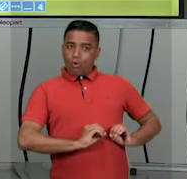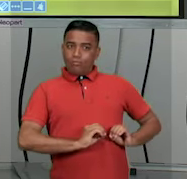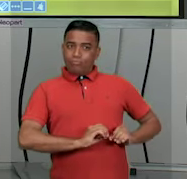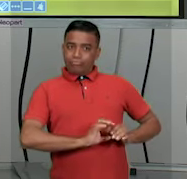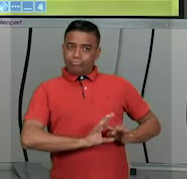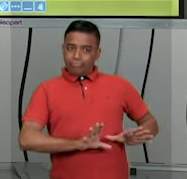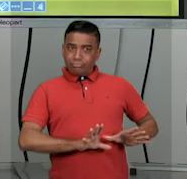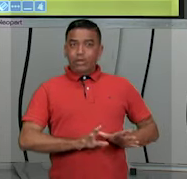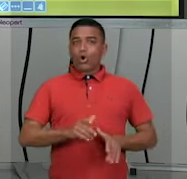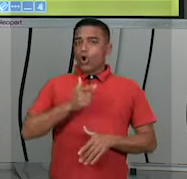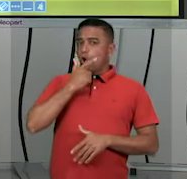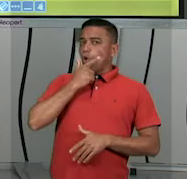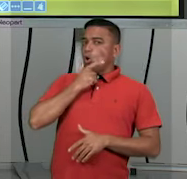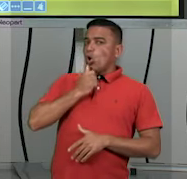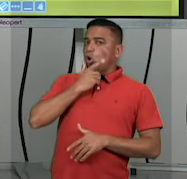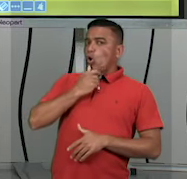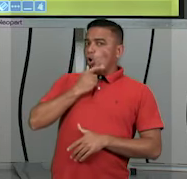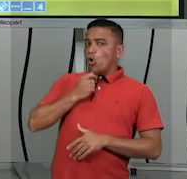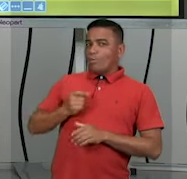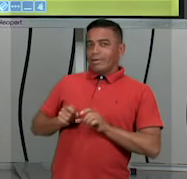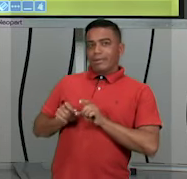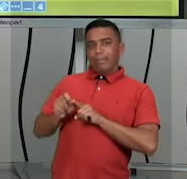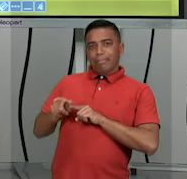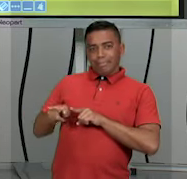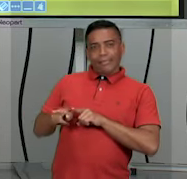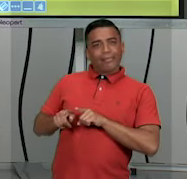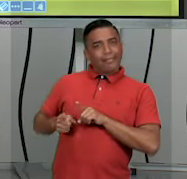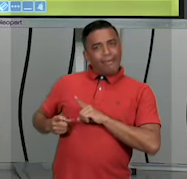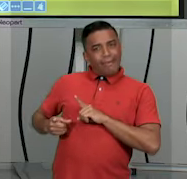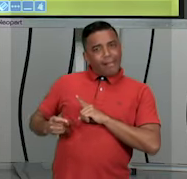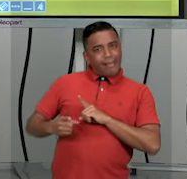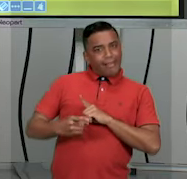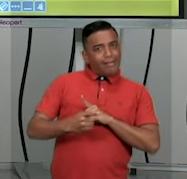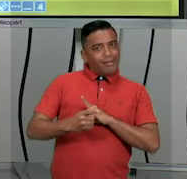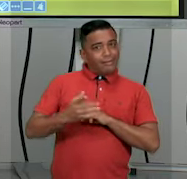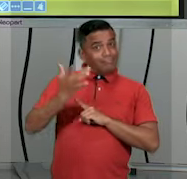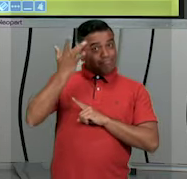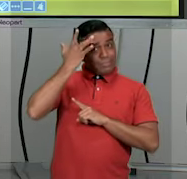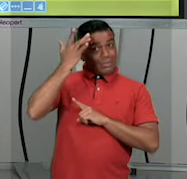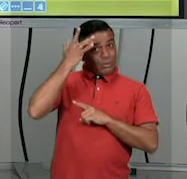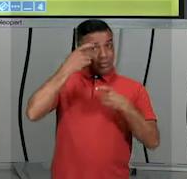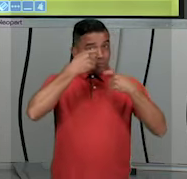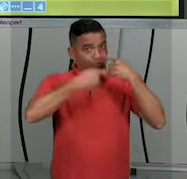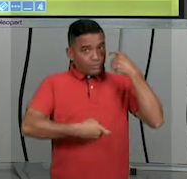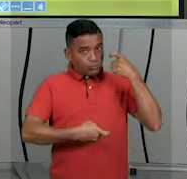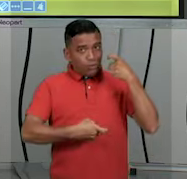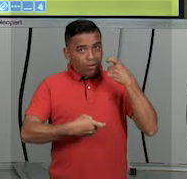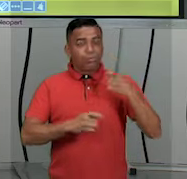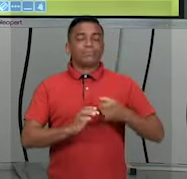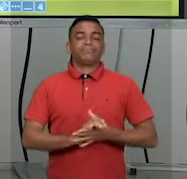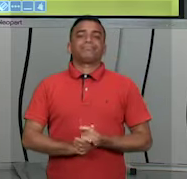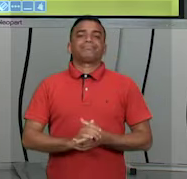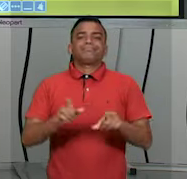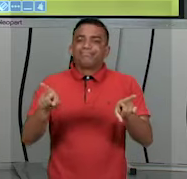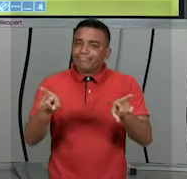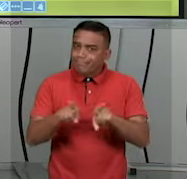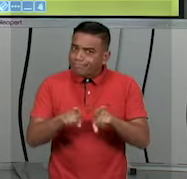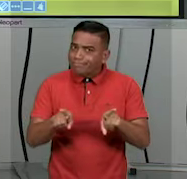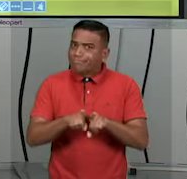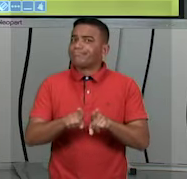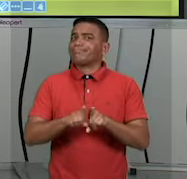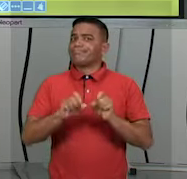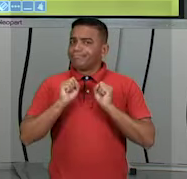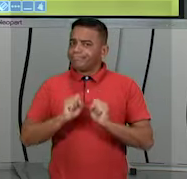Isso é a maturação sexual. E aqui a gente disse também que vai